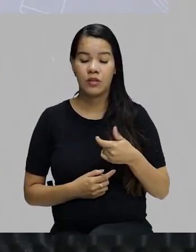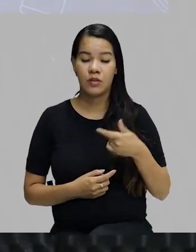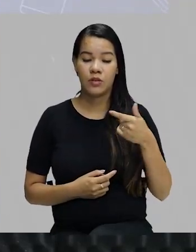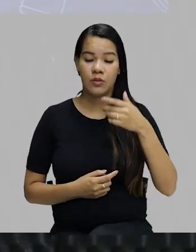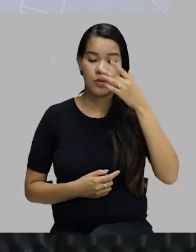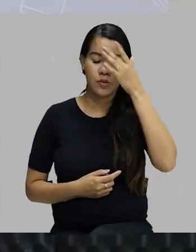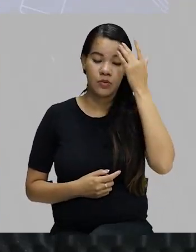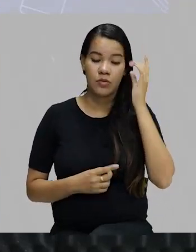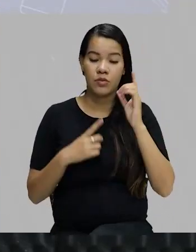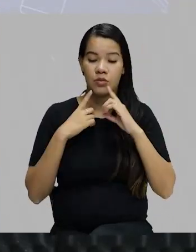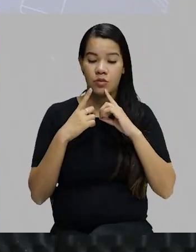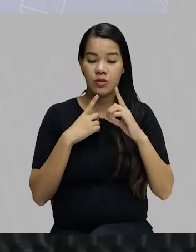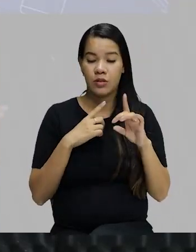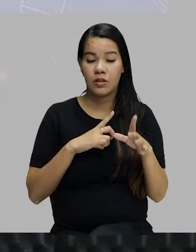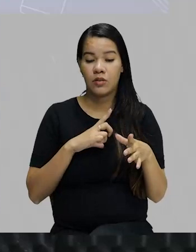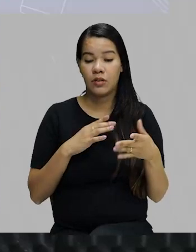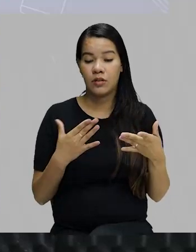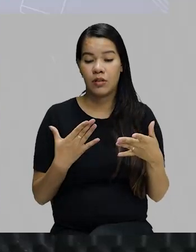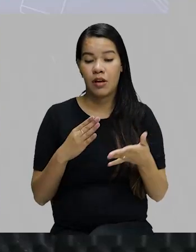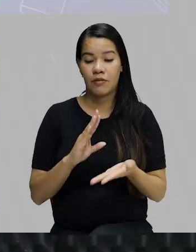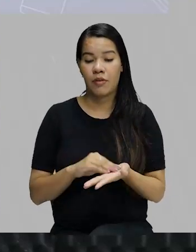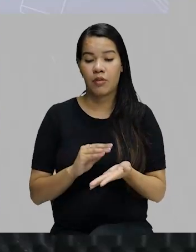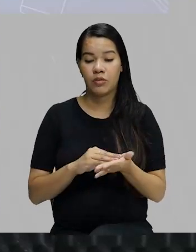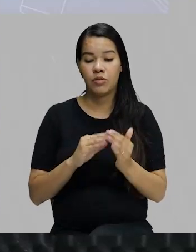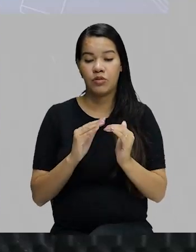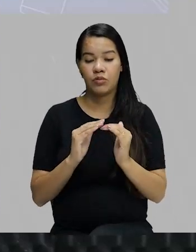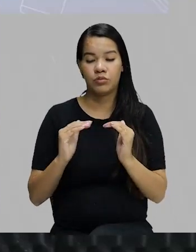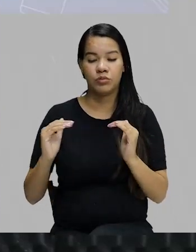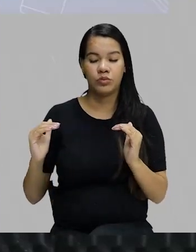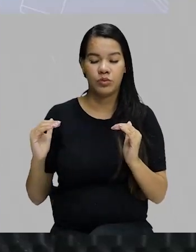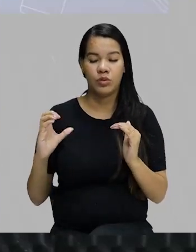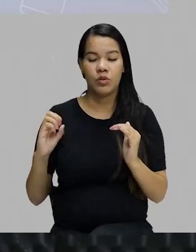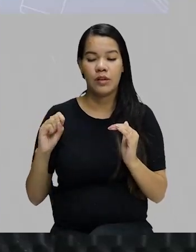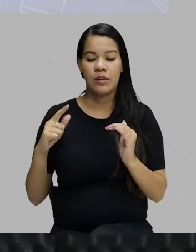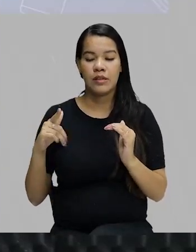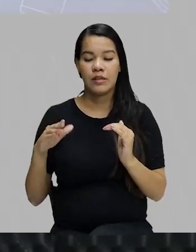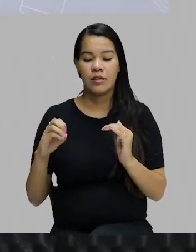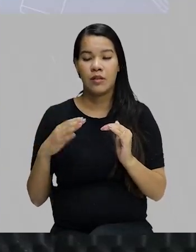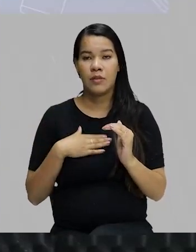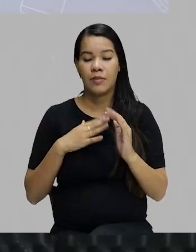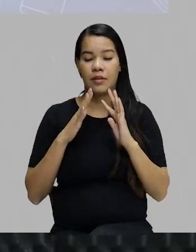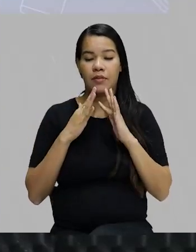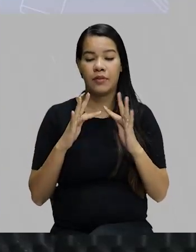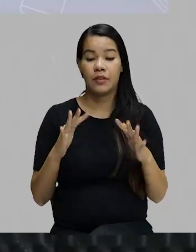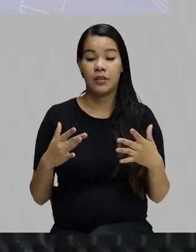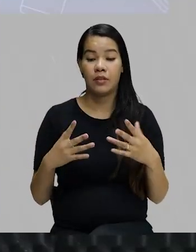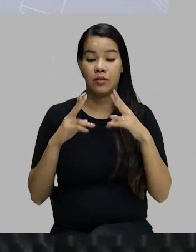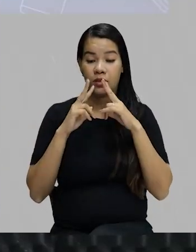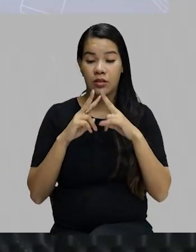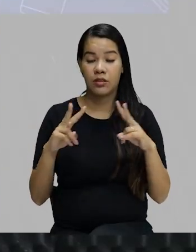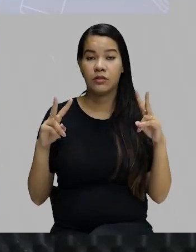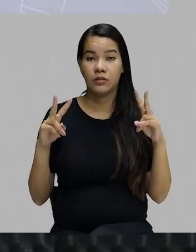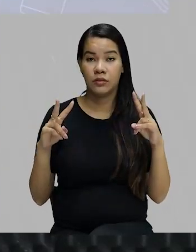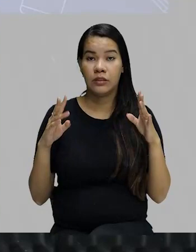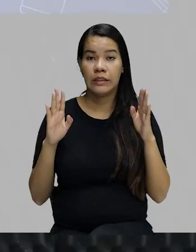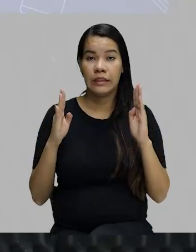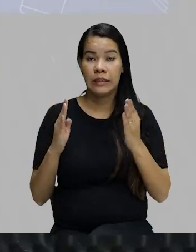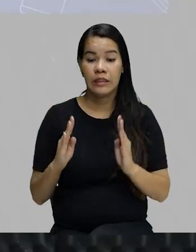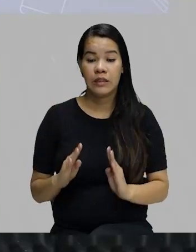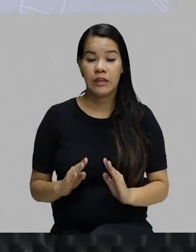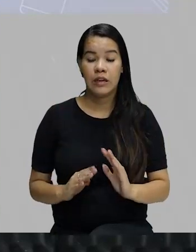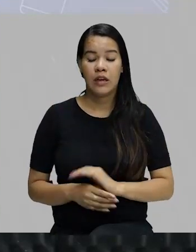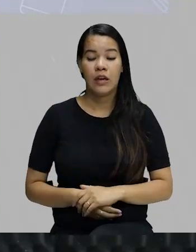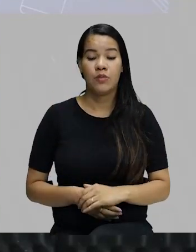coesão na minha oração. Então, isso aqui vocês atentem bastante. O correto é utilizar a